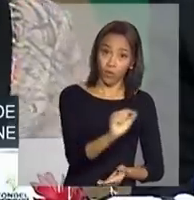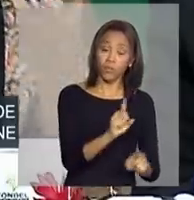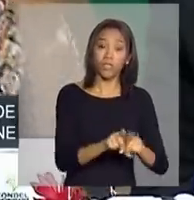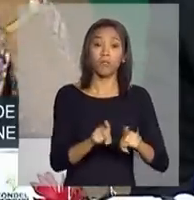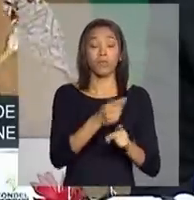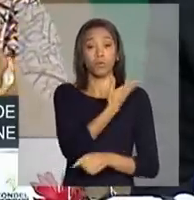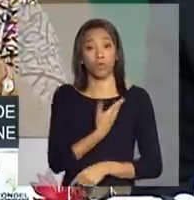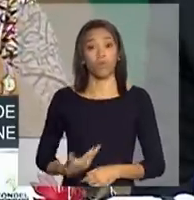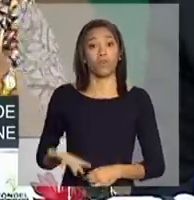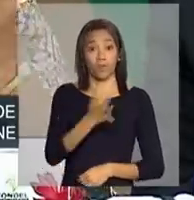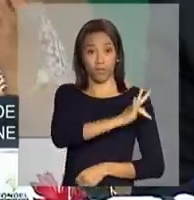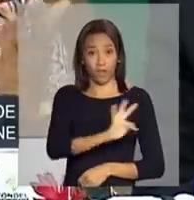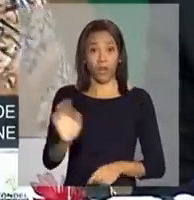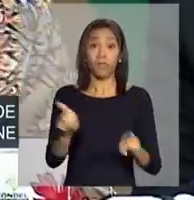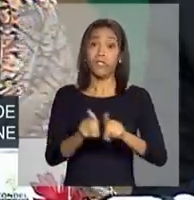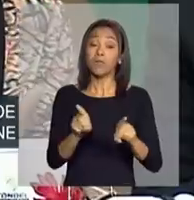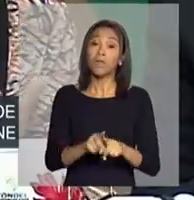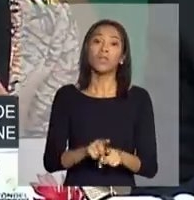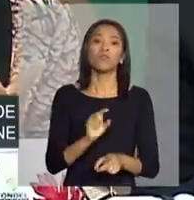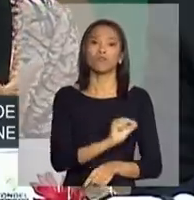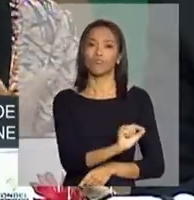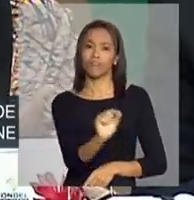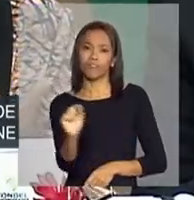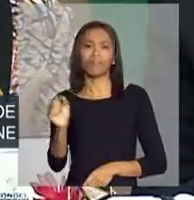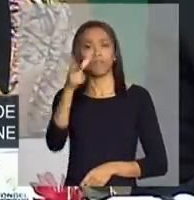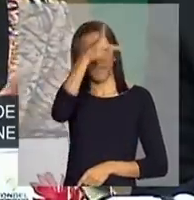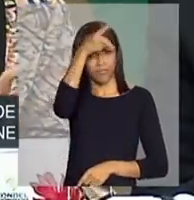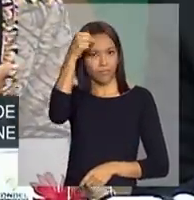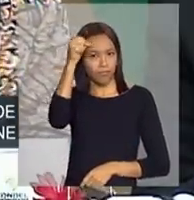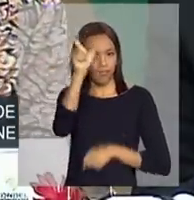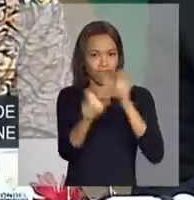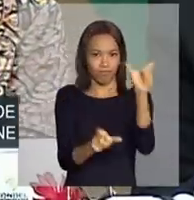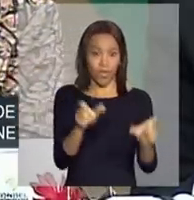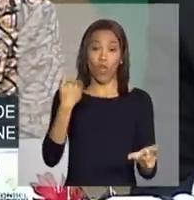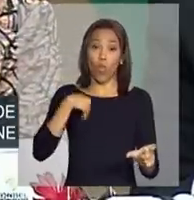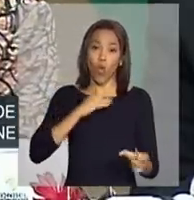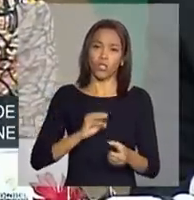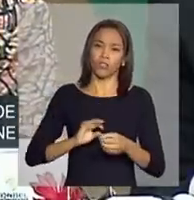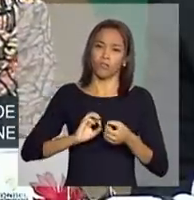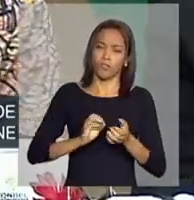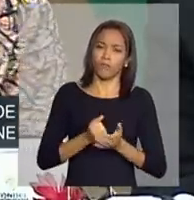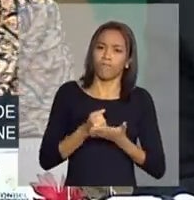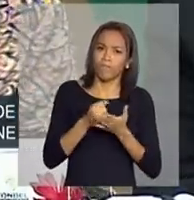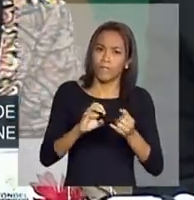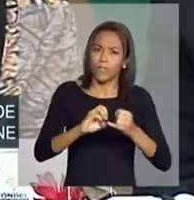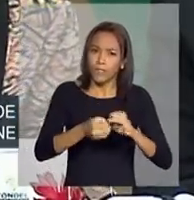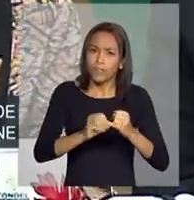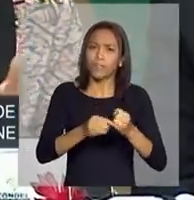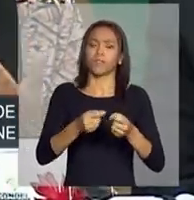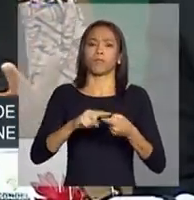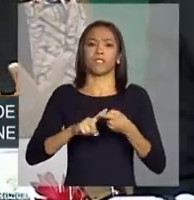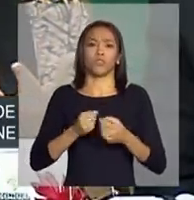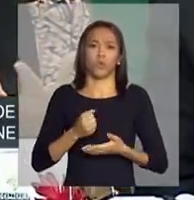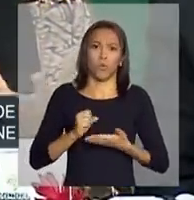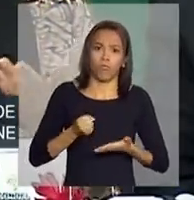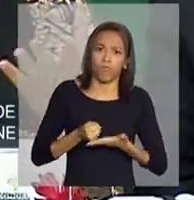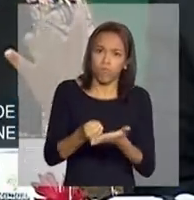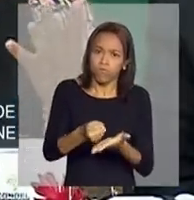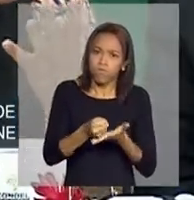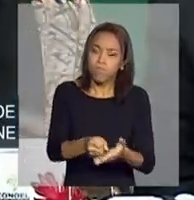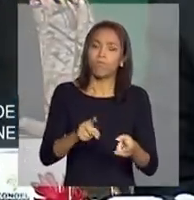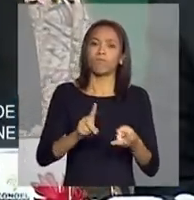e os prefeitos. Nós investimos em semente, nós investimos em matrizes, nós